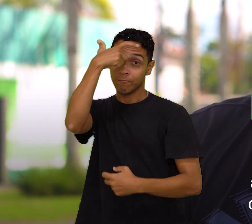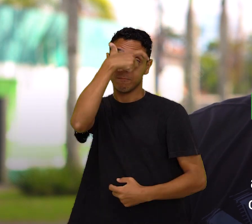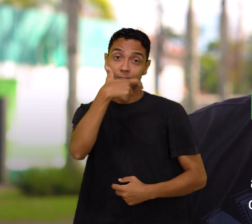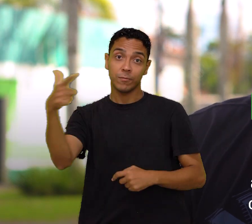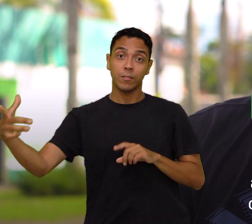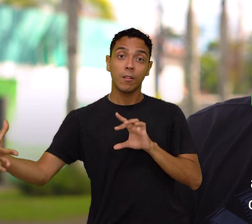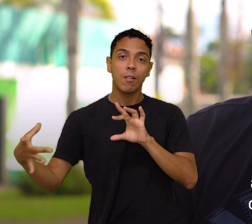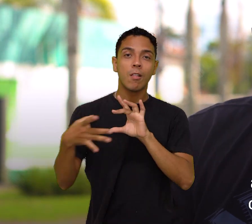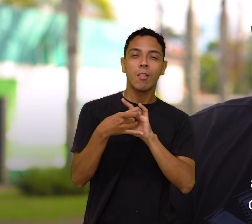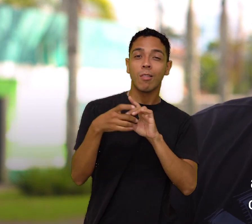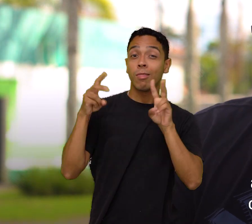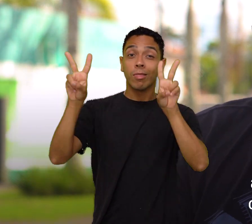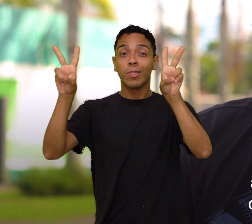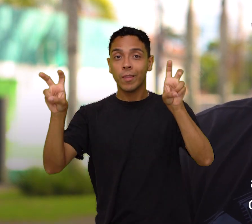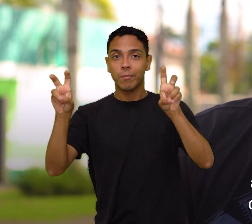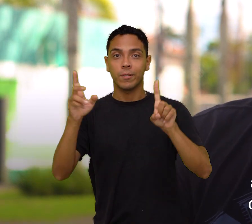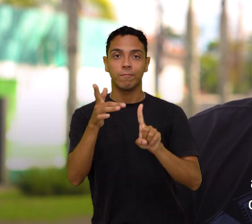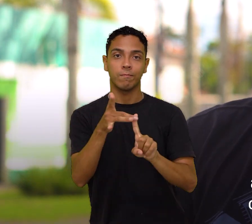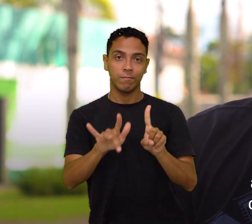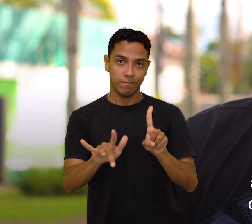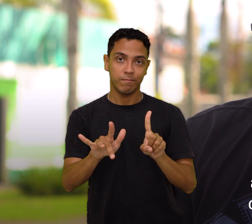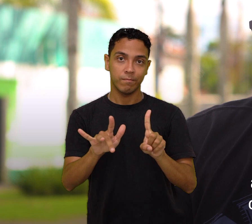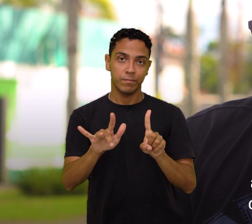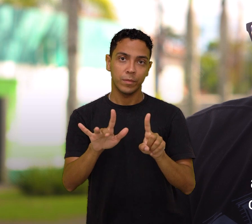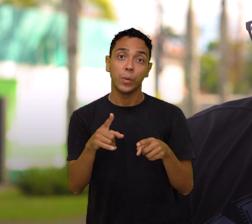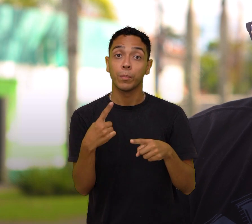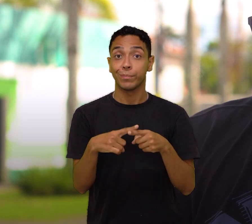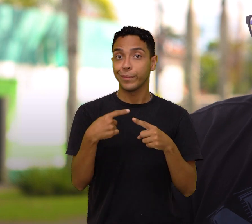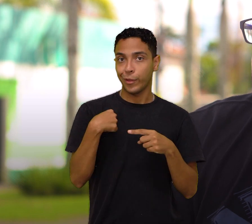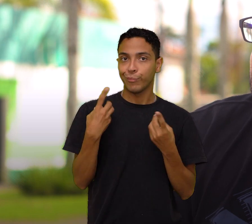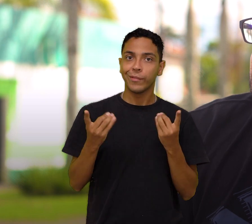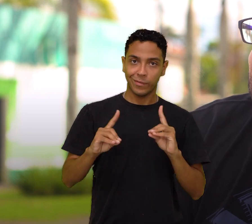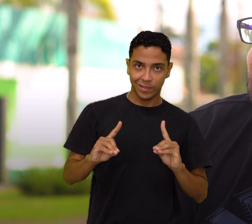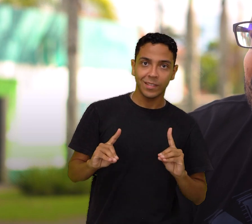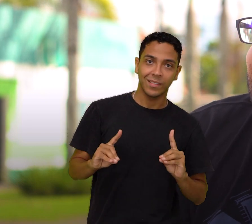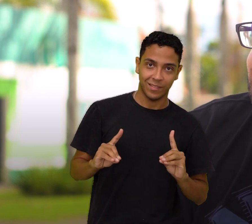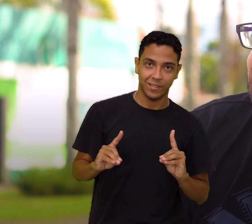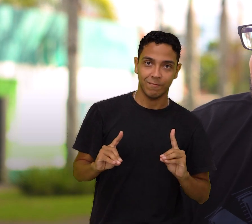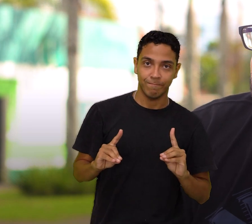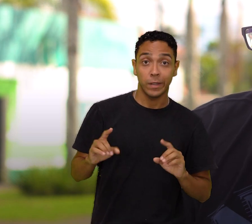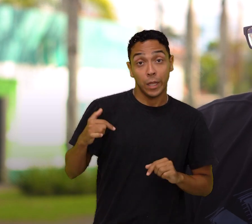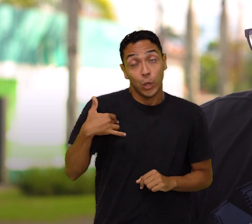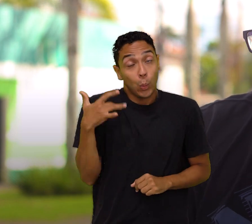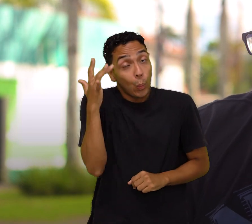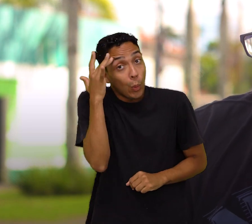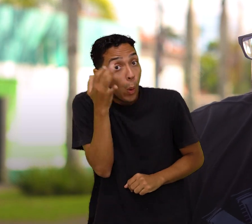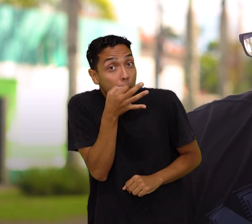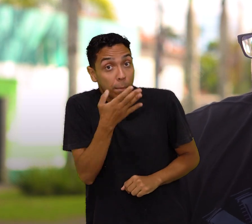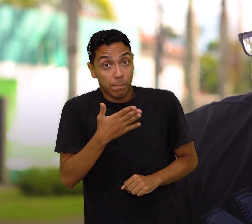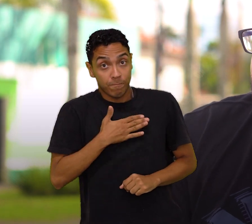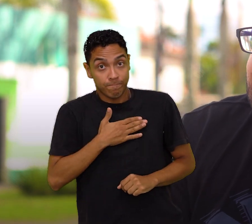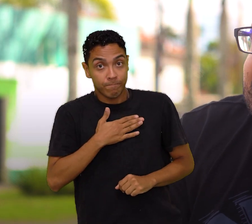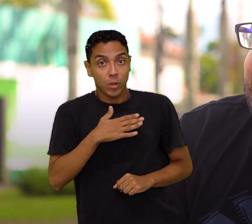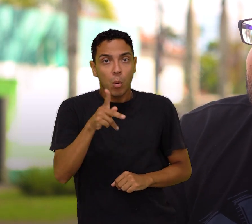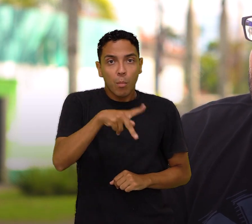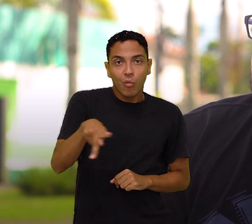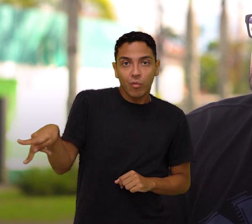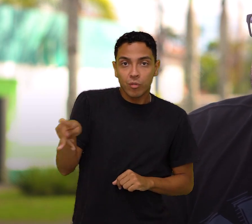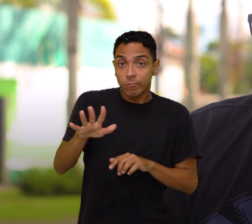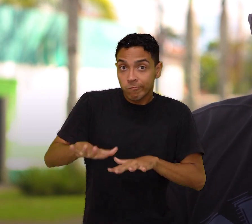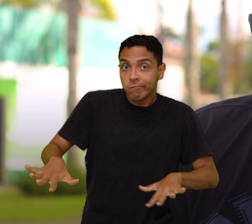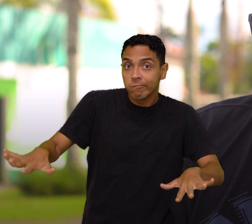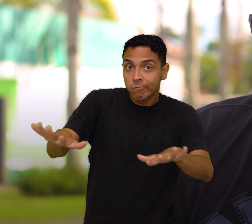a olhar para uma pessoa com deficiência e a minha imagem faz elas lembrarem um pouco mais